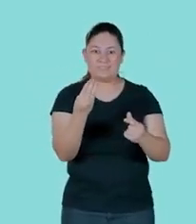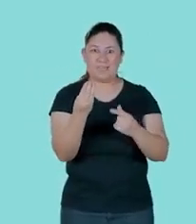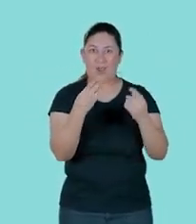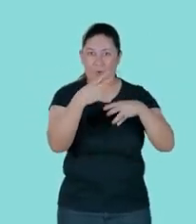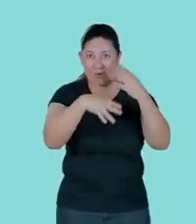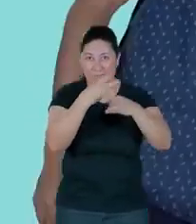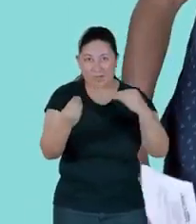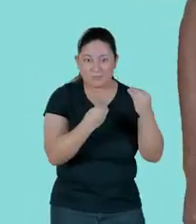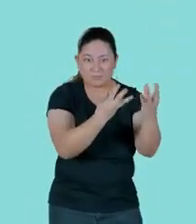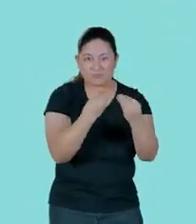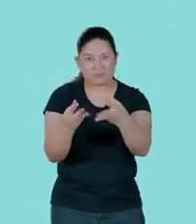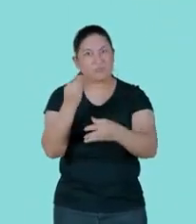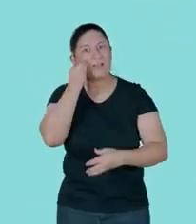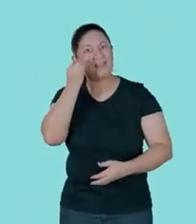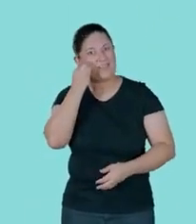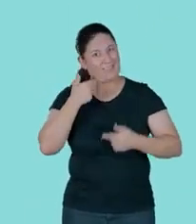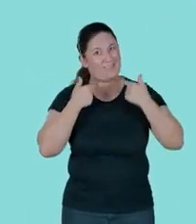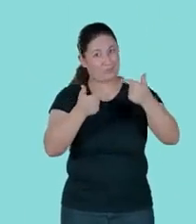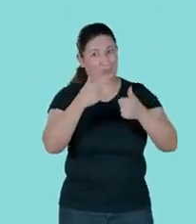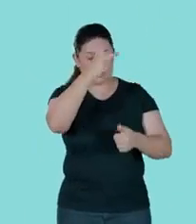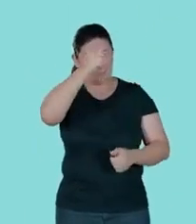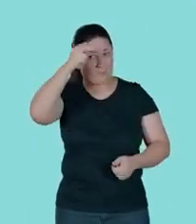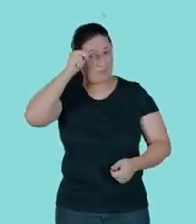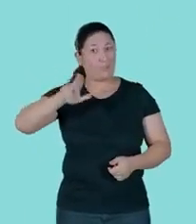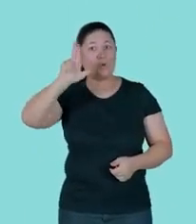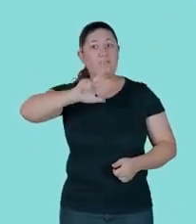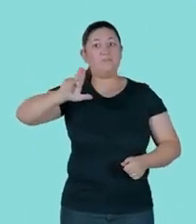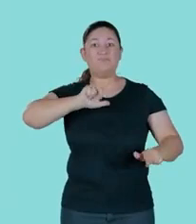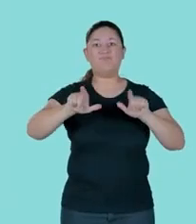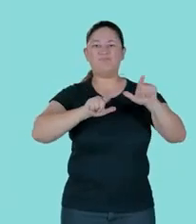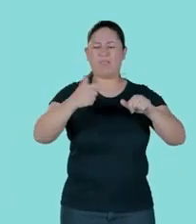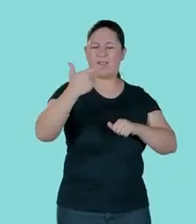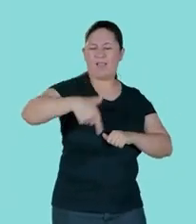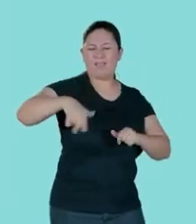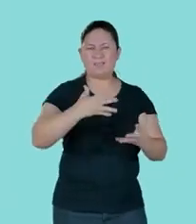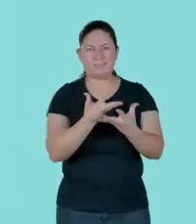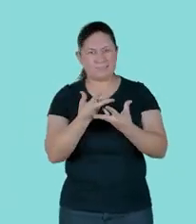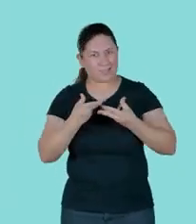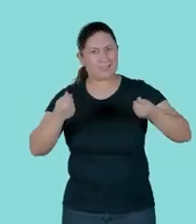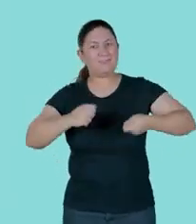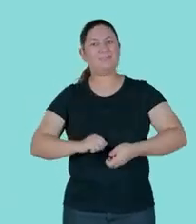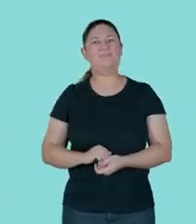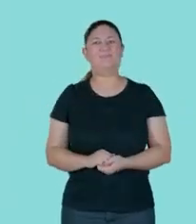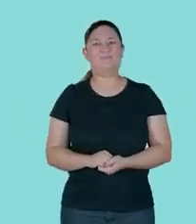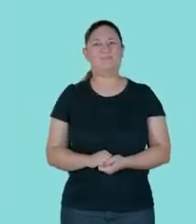milhão em prêmios já entregues. Fique do lado da sorte! Prefeitura de Uberlândia. Fazer mais, fazer bem!